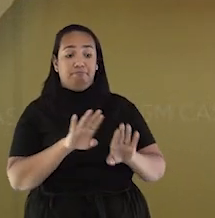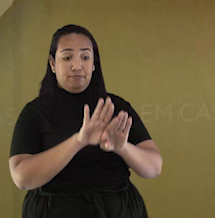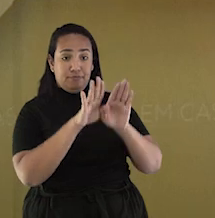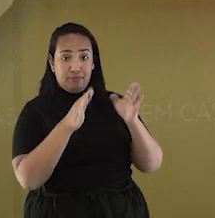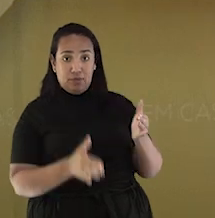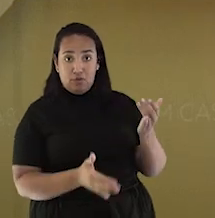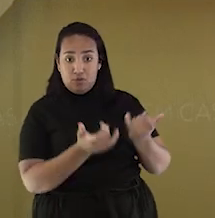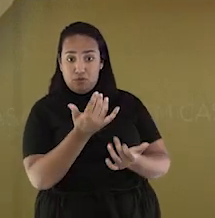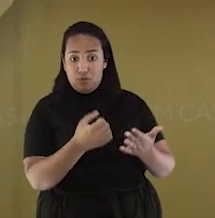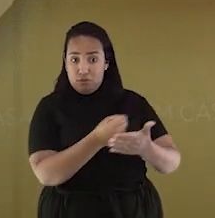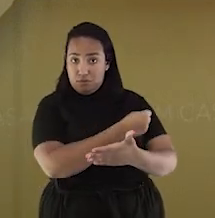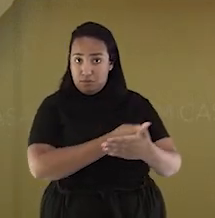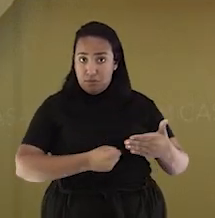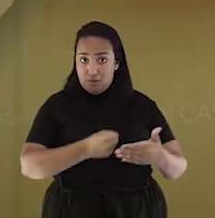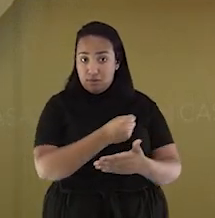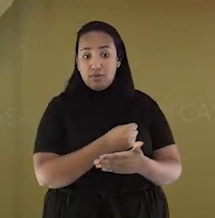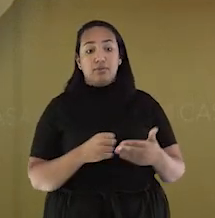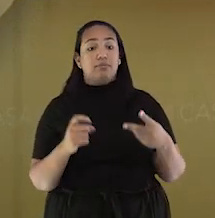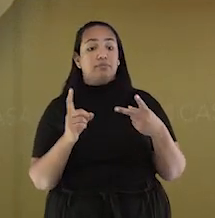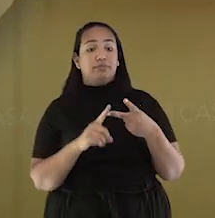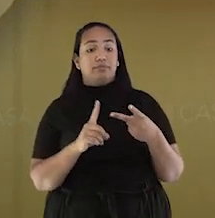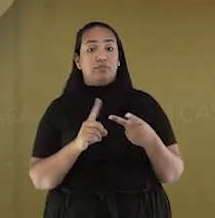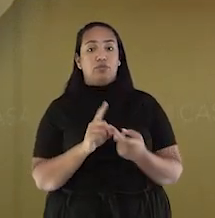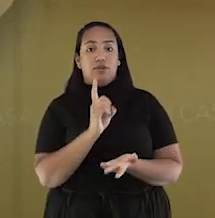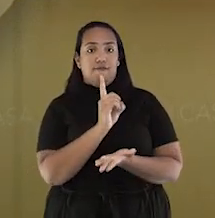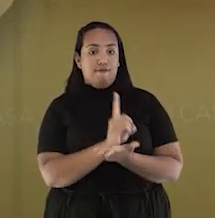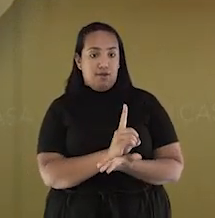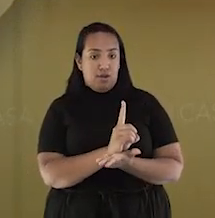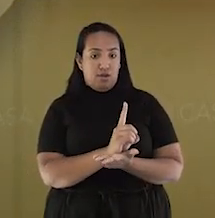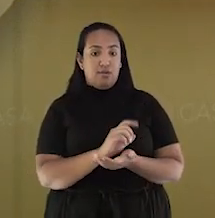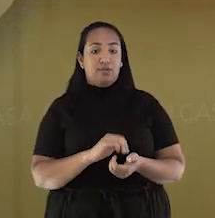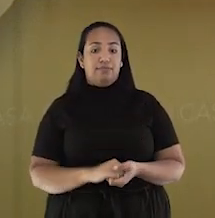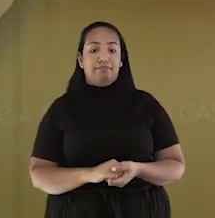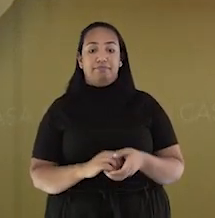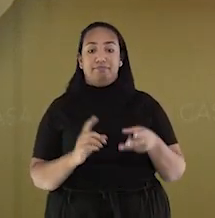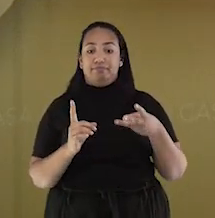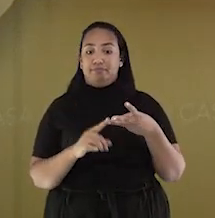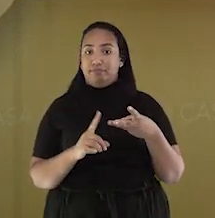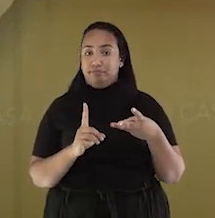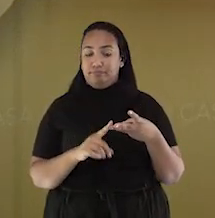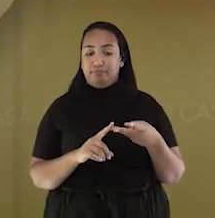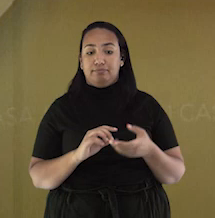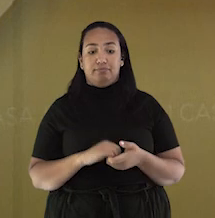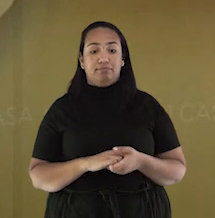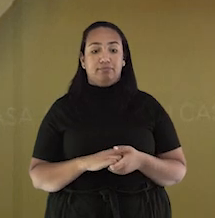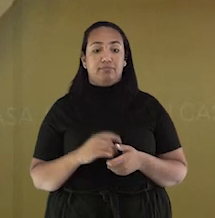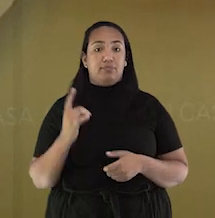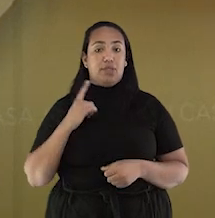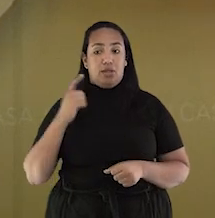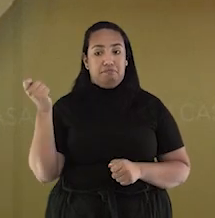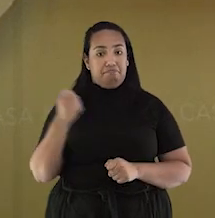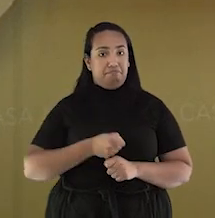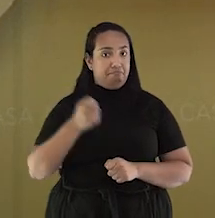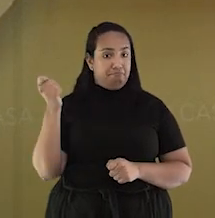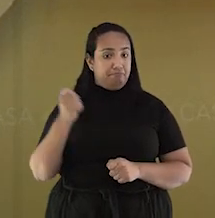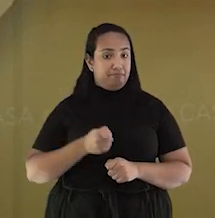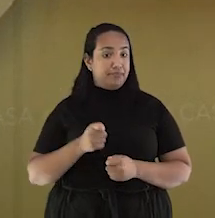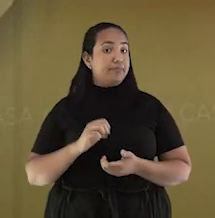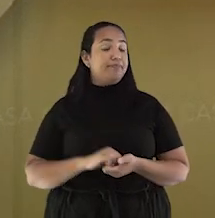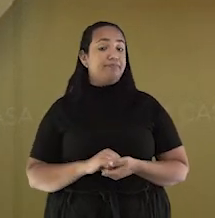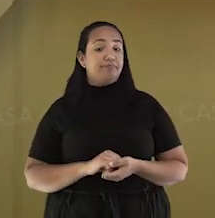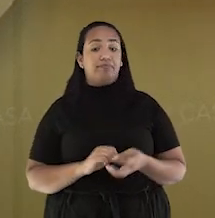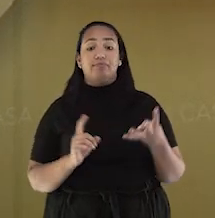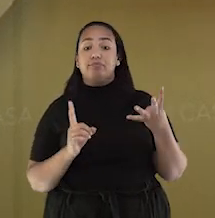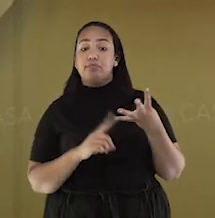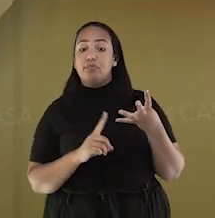Na segunda, segurar a vela. Na terceira, temos soltar pipa. E na